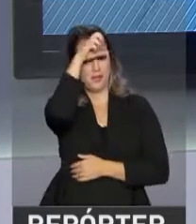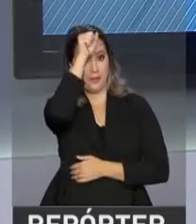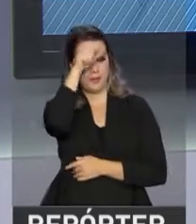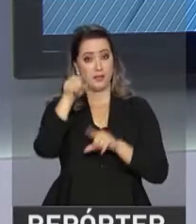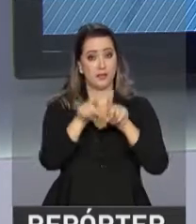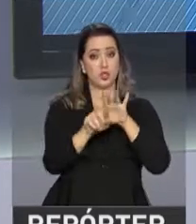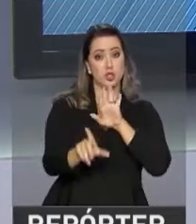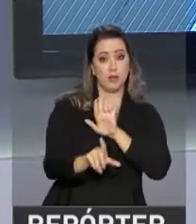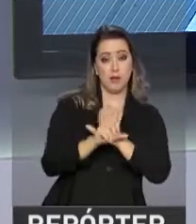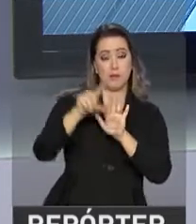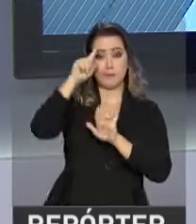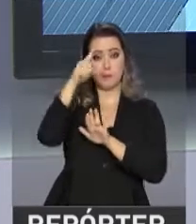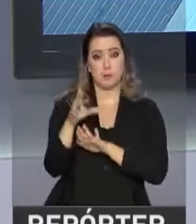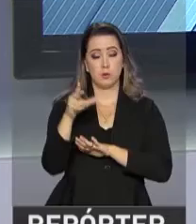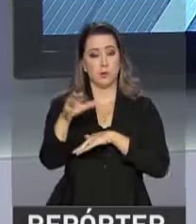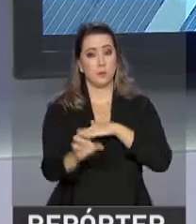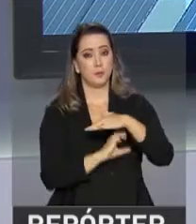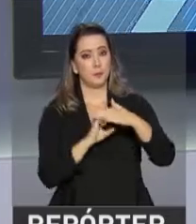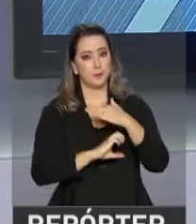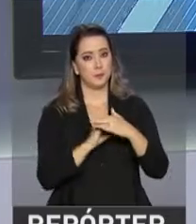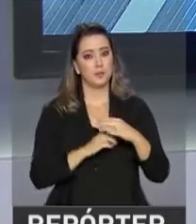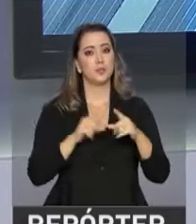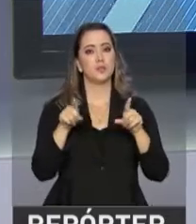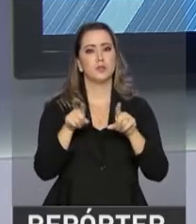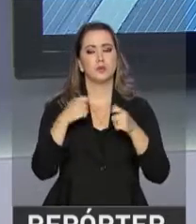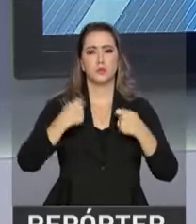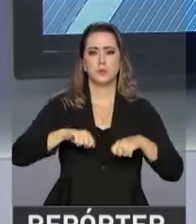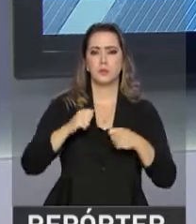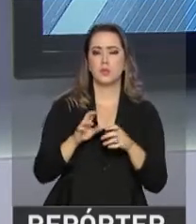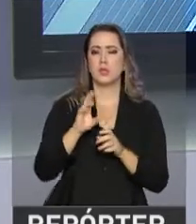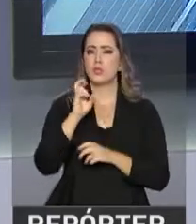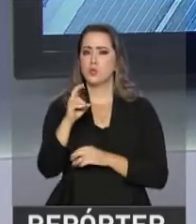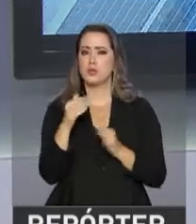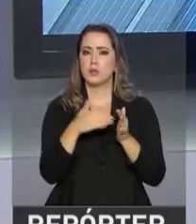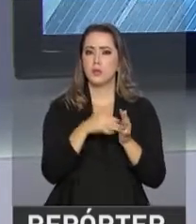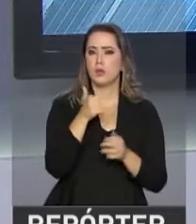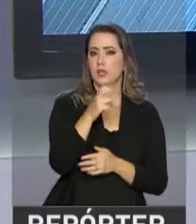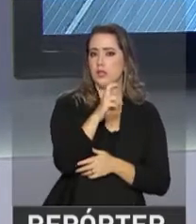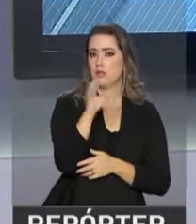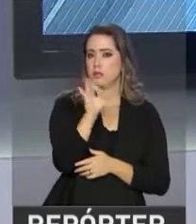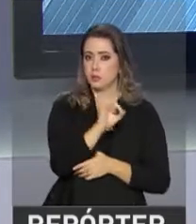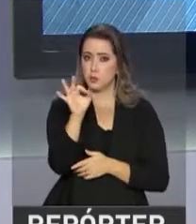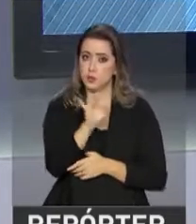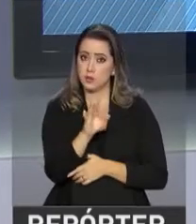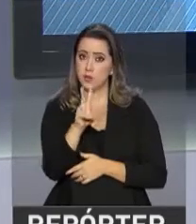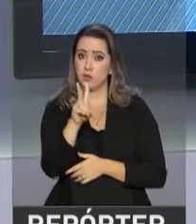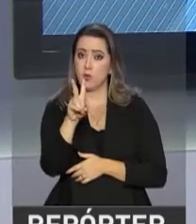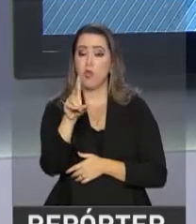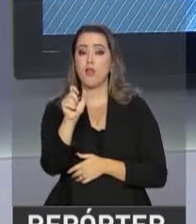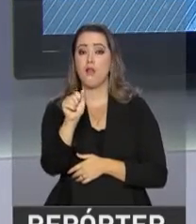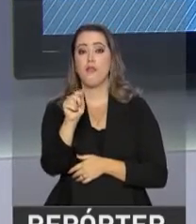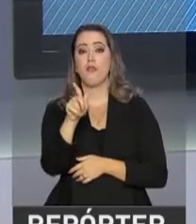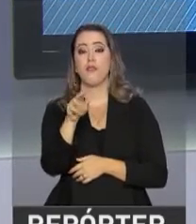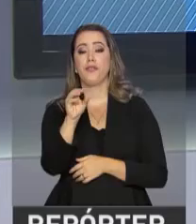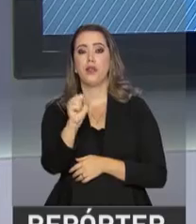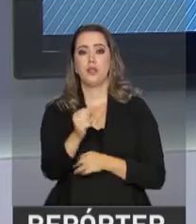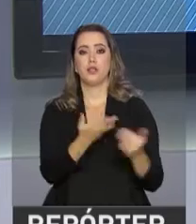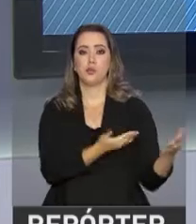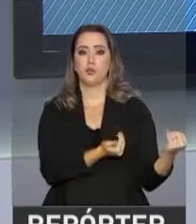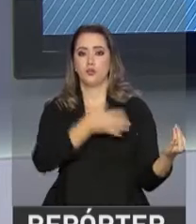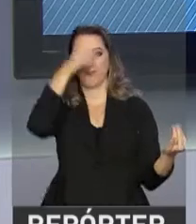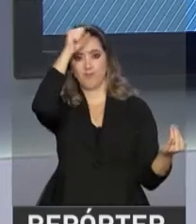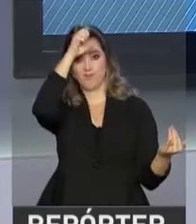determina que todas as empresas de médio e grande porte reservem de 5% a 15% de suas vagas para jovens